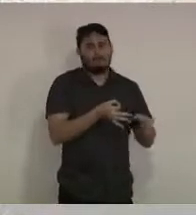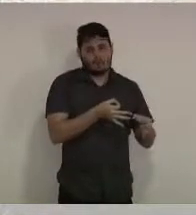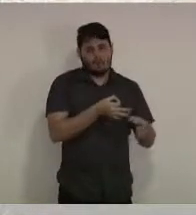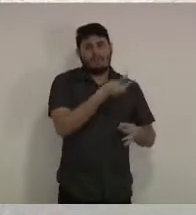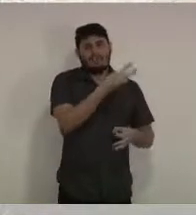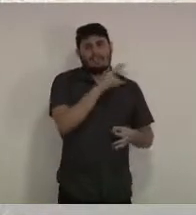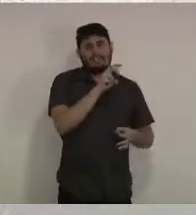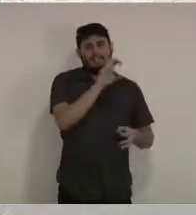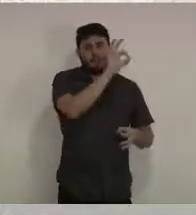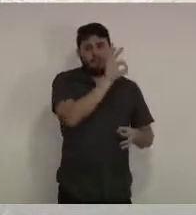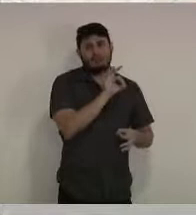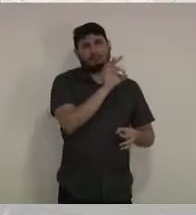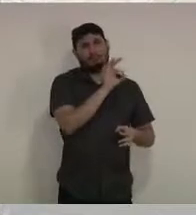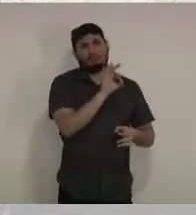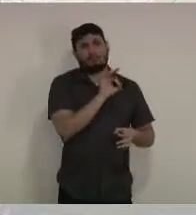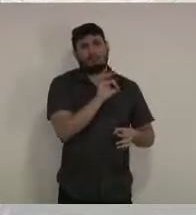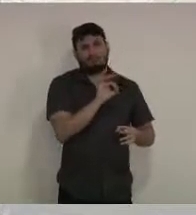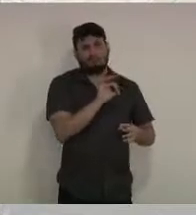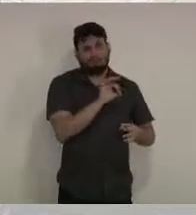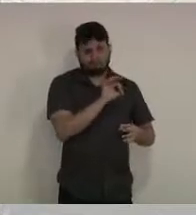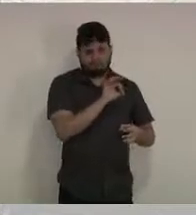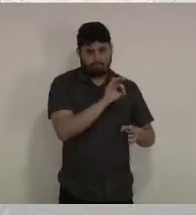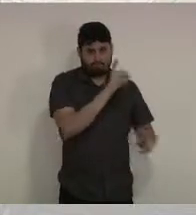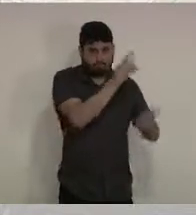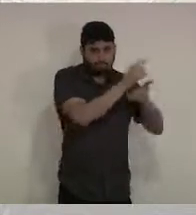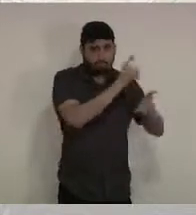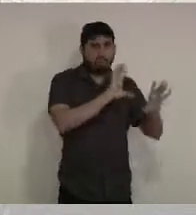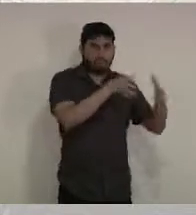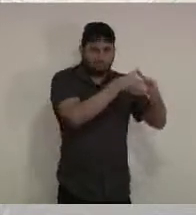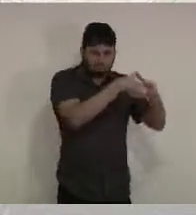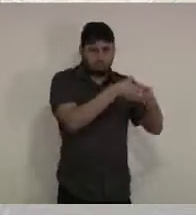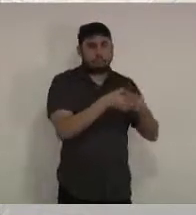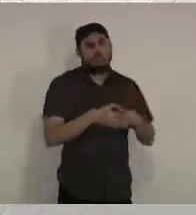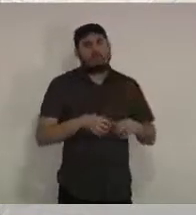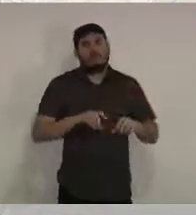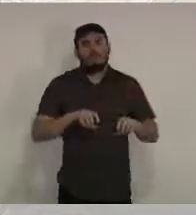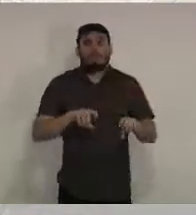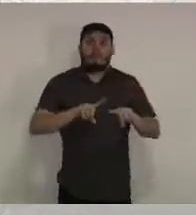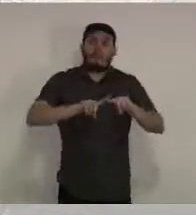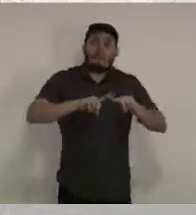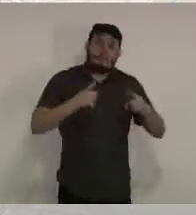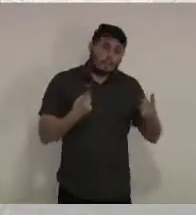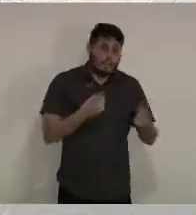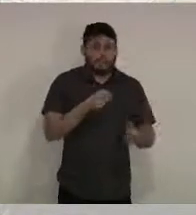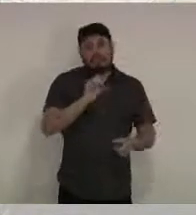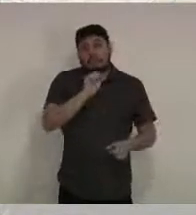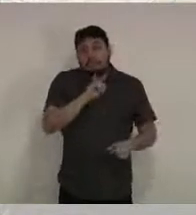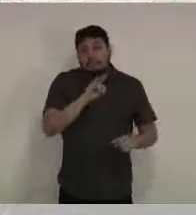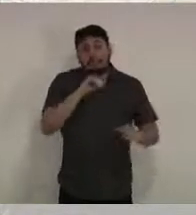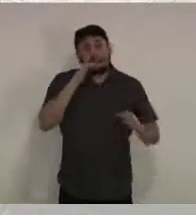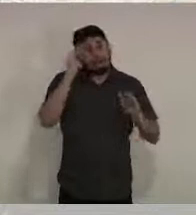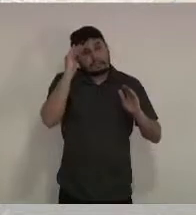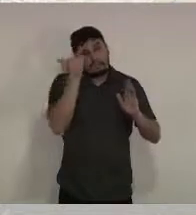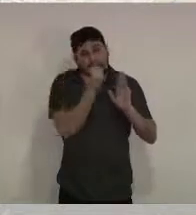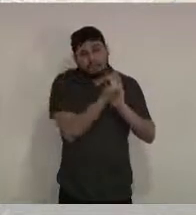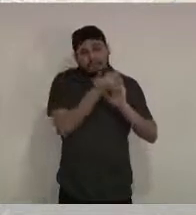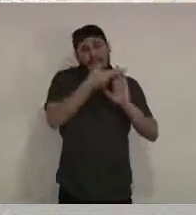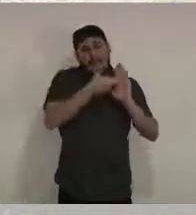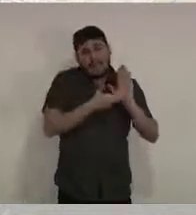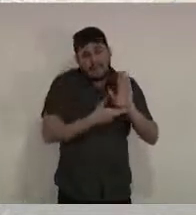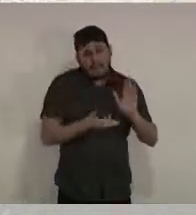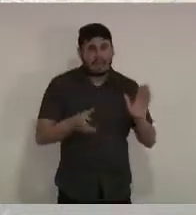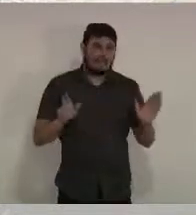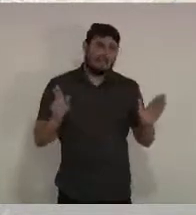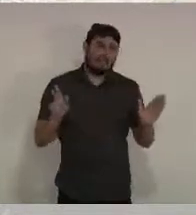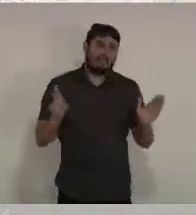lembrar que toda essa população não seria testada se seguisse apenas o protocolo do Ministério da Secretaria Estadual de Saúde, considerando que só